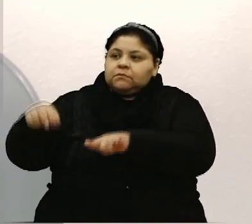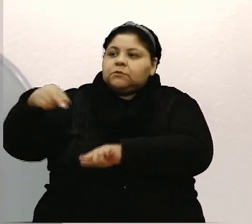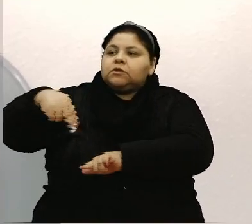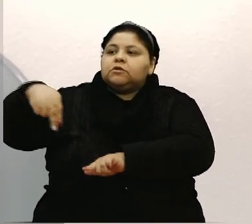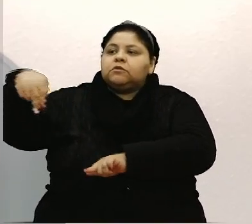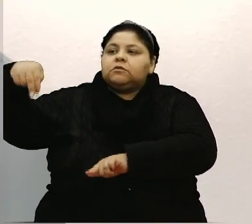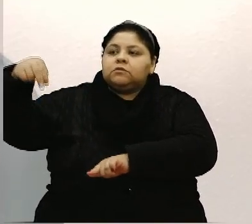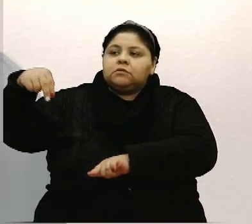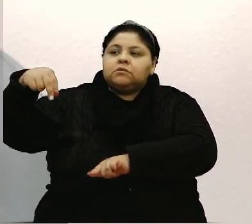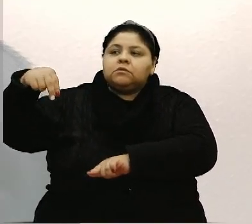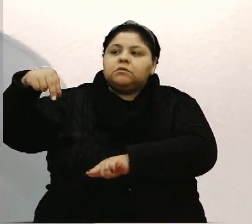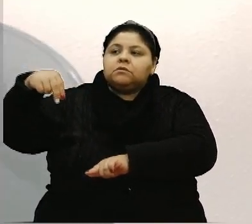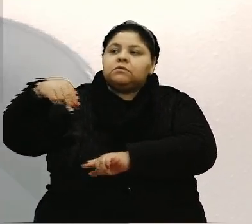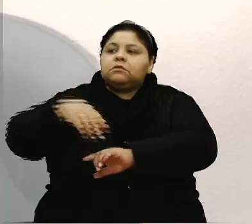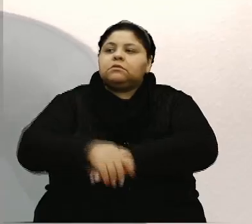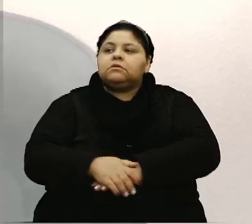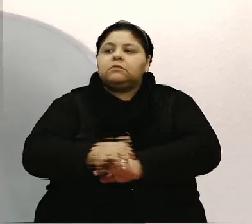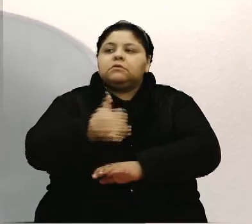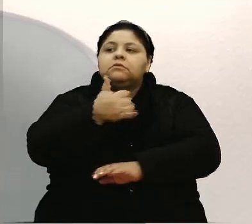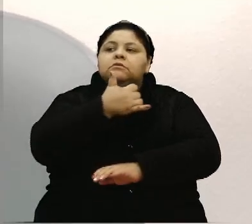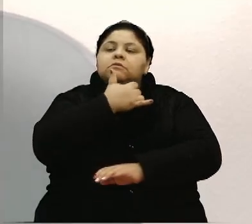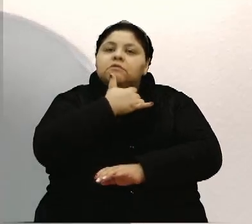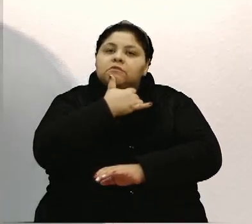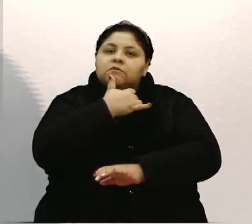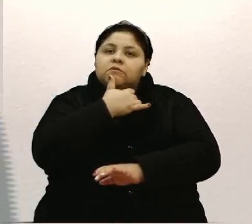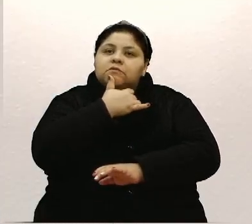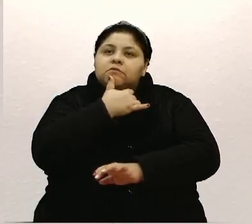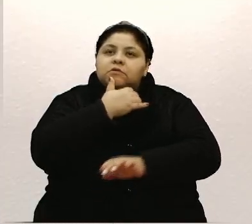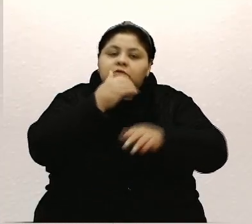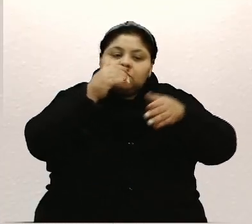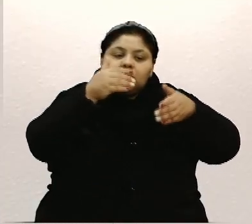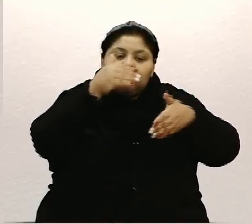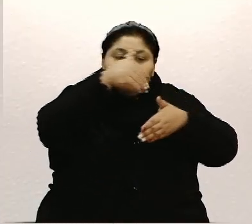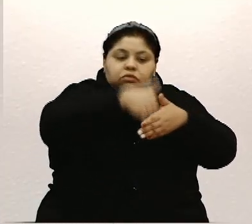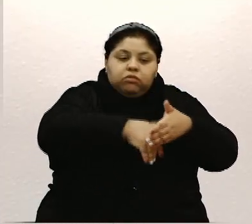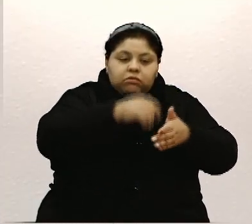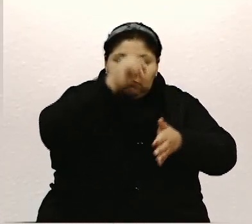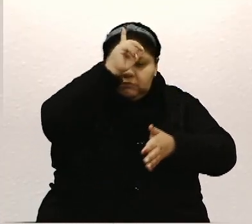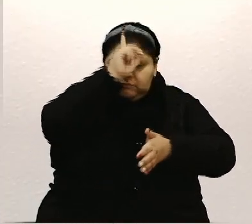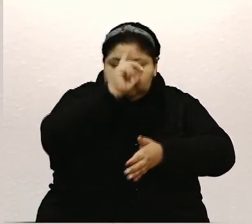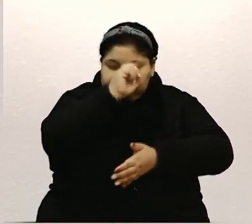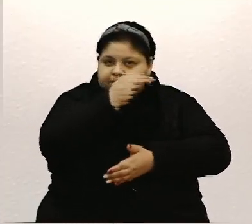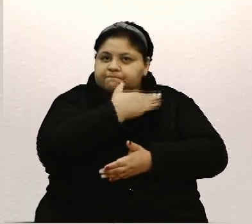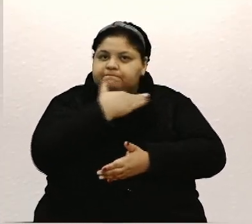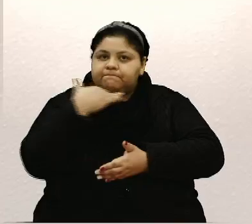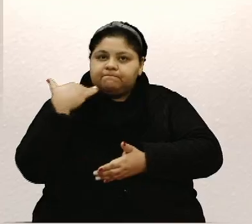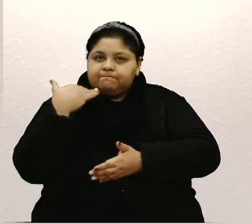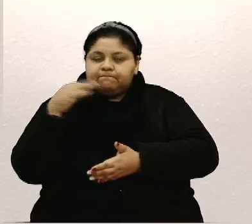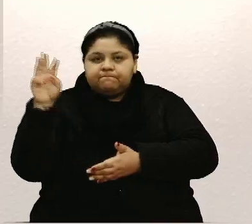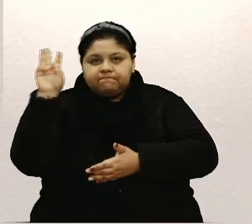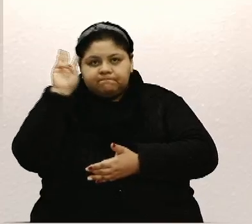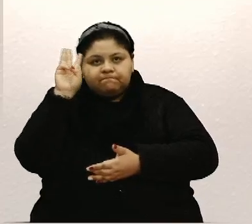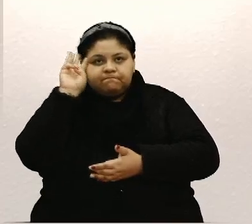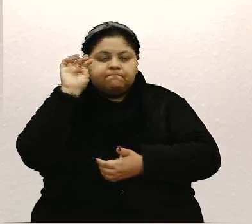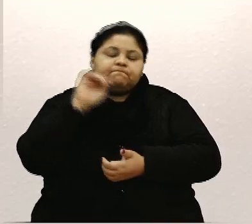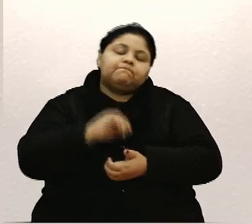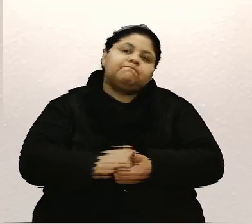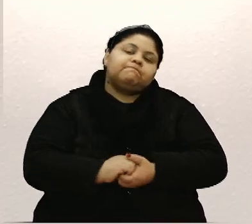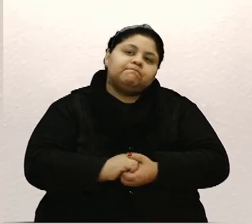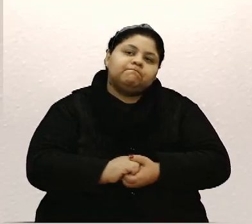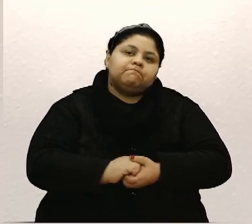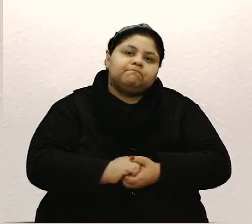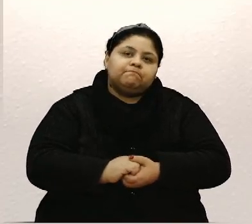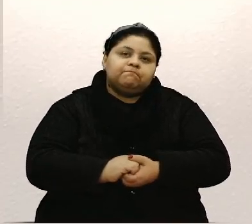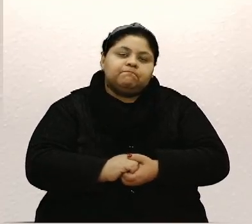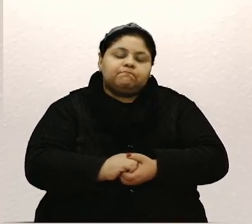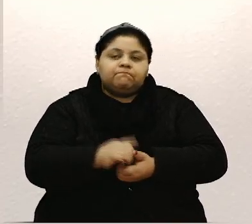de Macedo. Infelizmente, ela estava hospitalizada e veio a falecer na terça-feira. Então, é